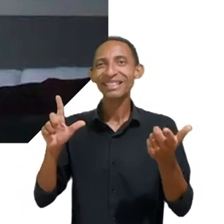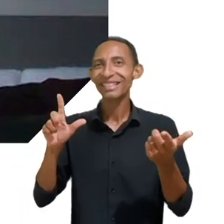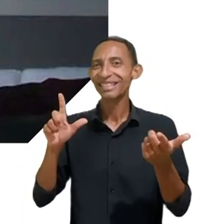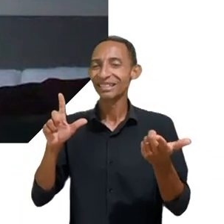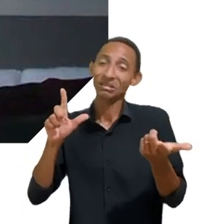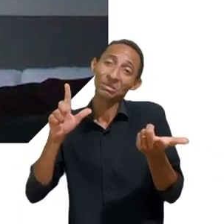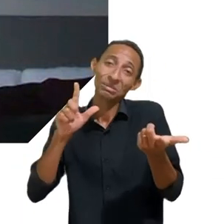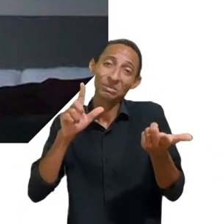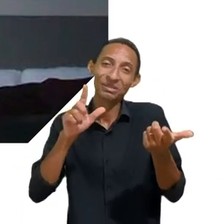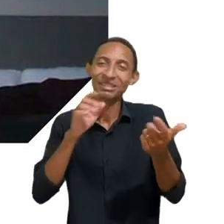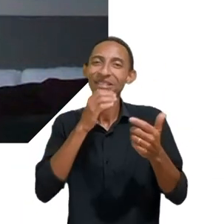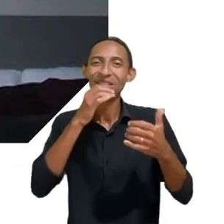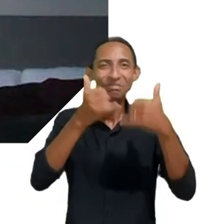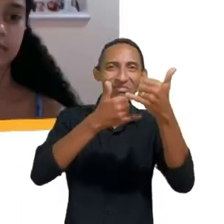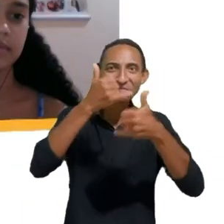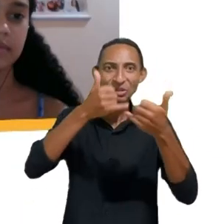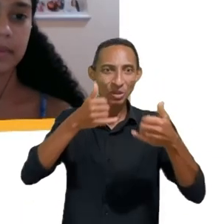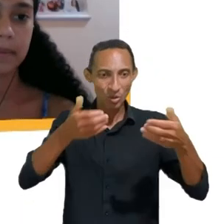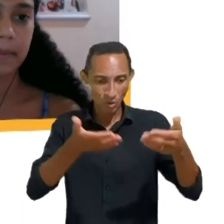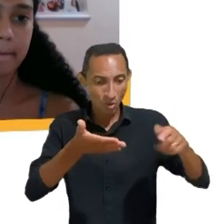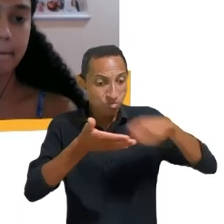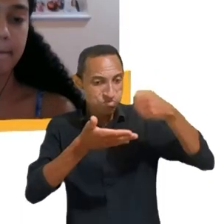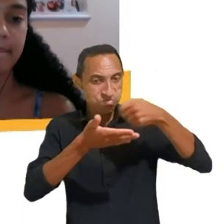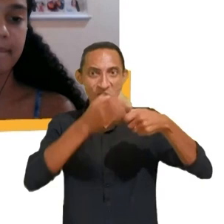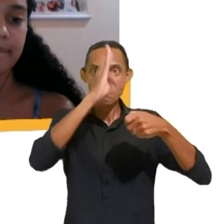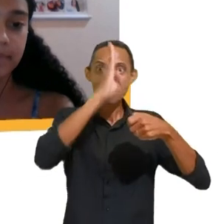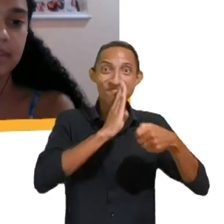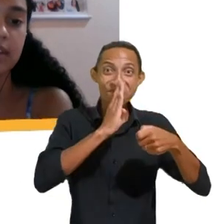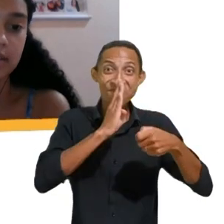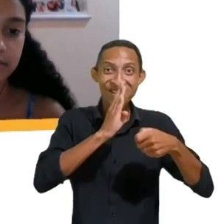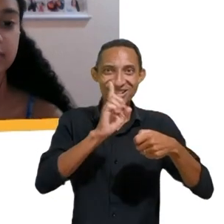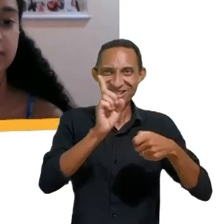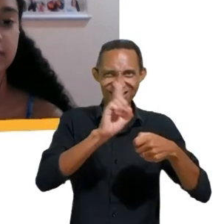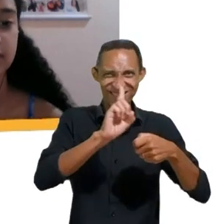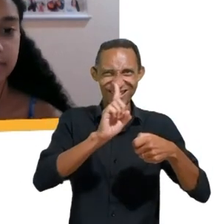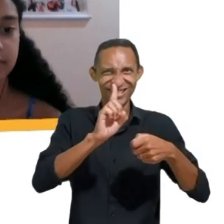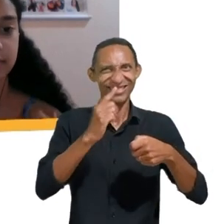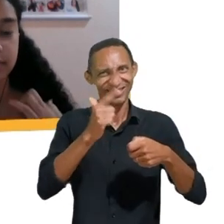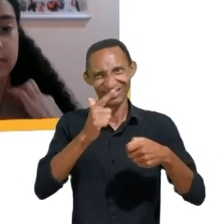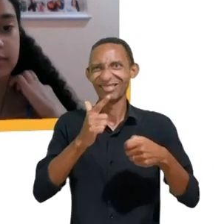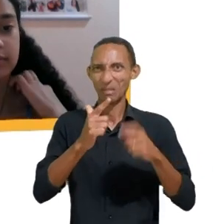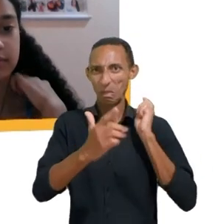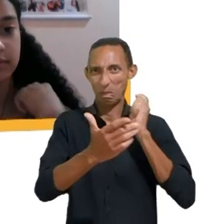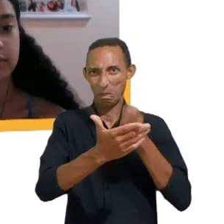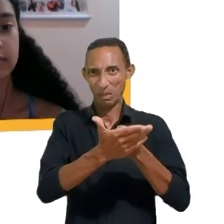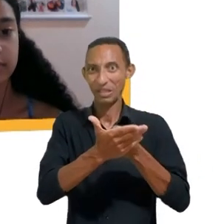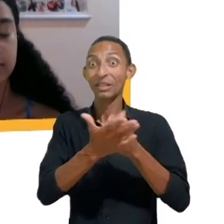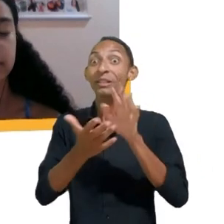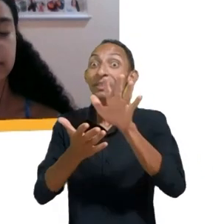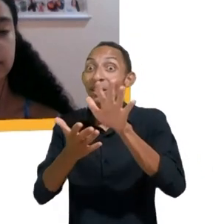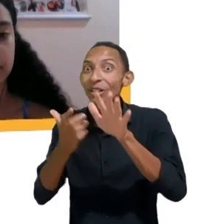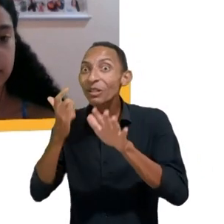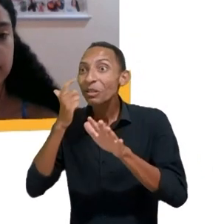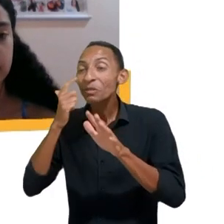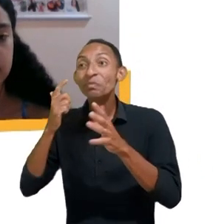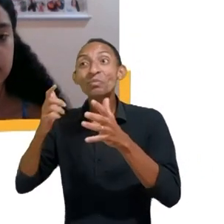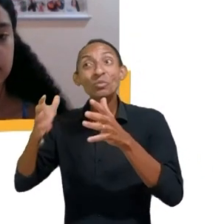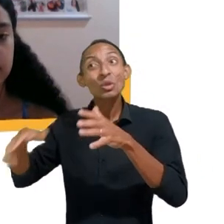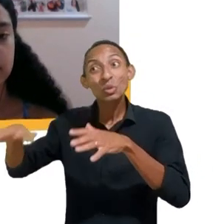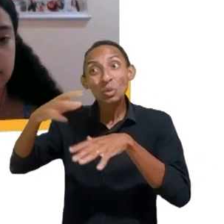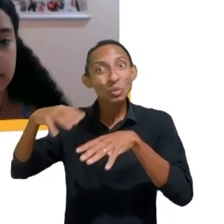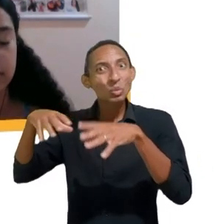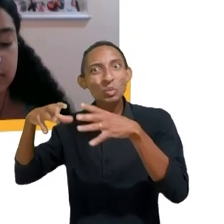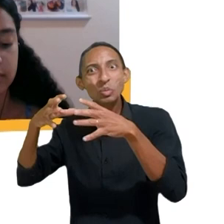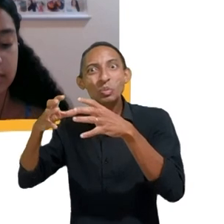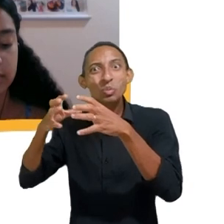verdadeiramente a gente precisa desconfiar de todas essas iniciativas na nossa direção então colocar os